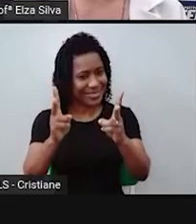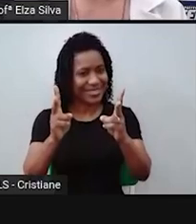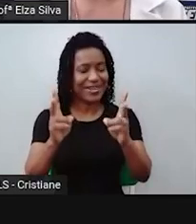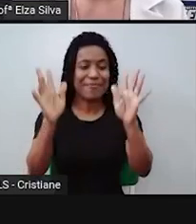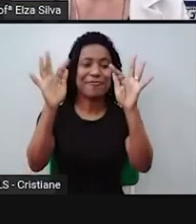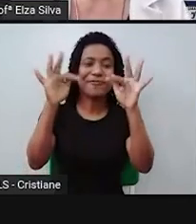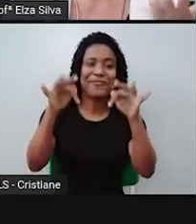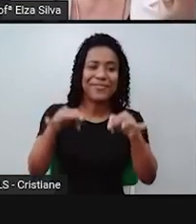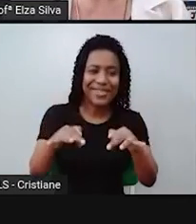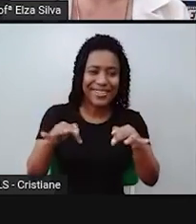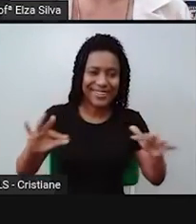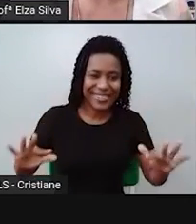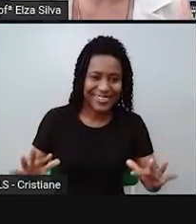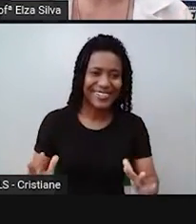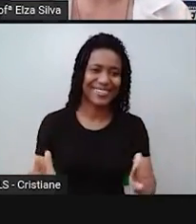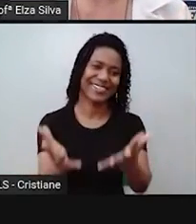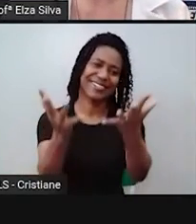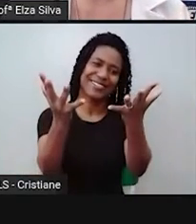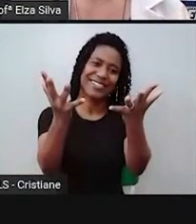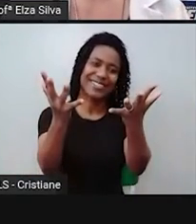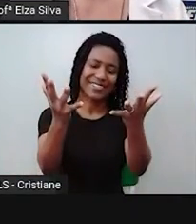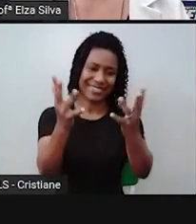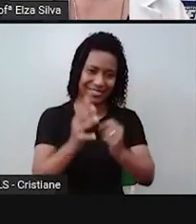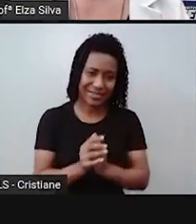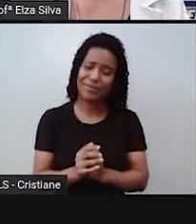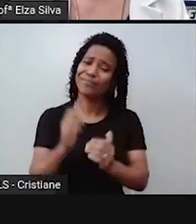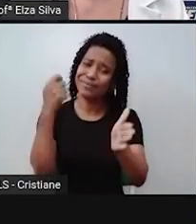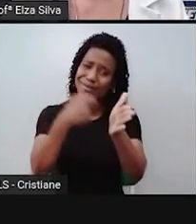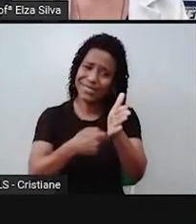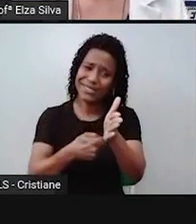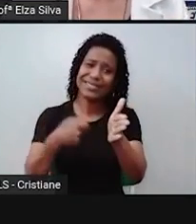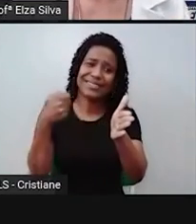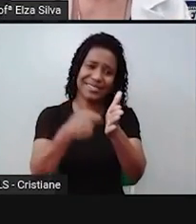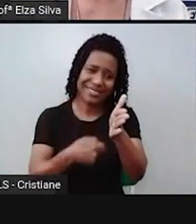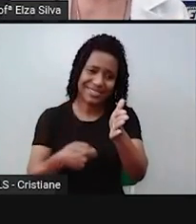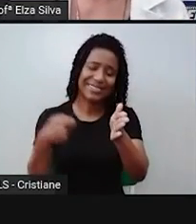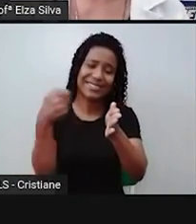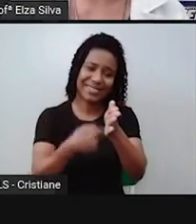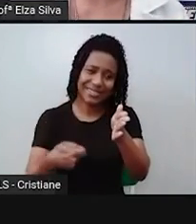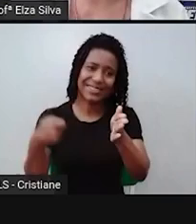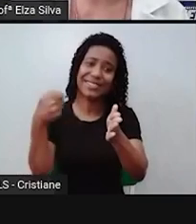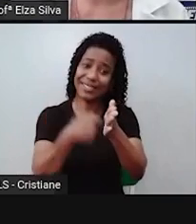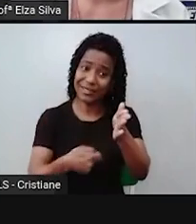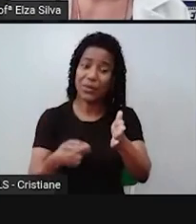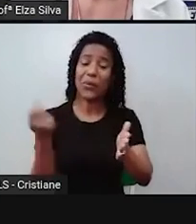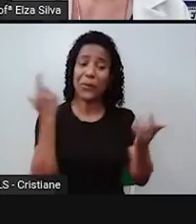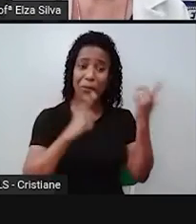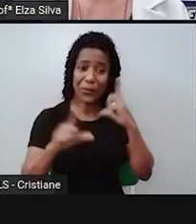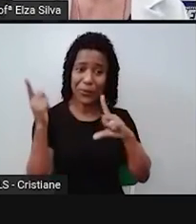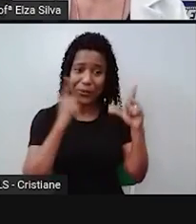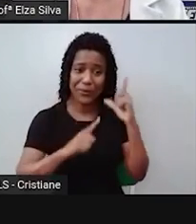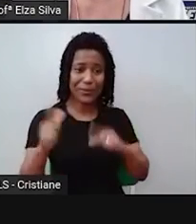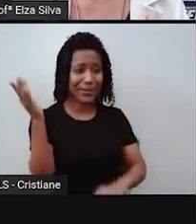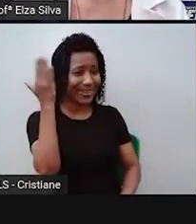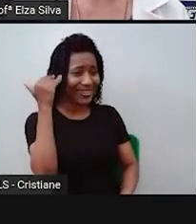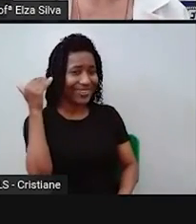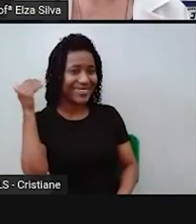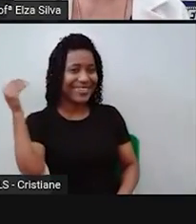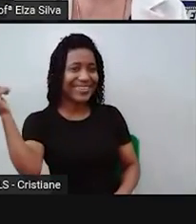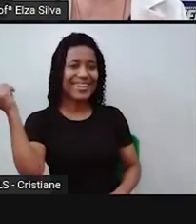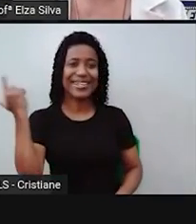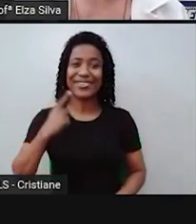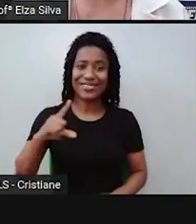vocês tentem muitas vezes, porque é a alma do sucesso. A gente deve ser